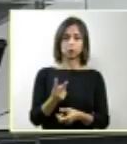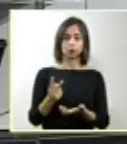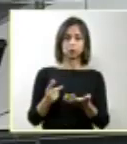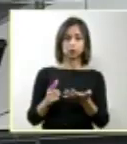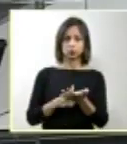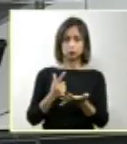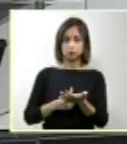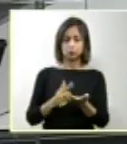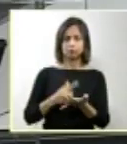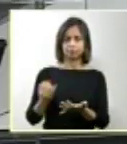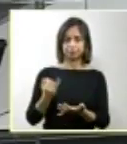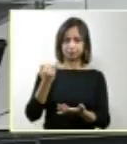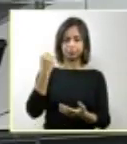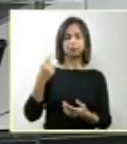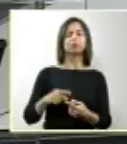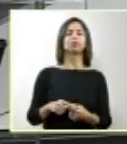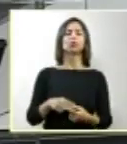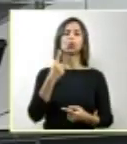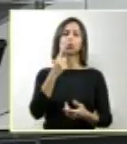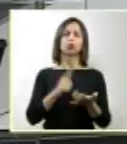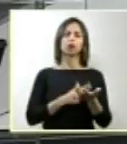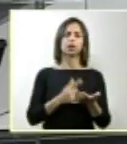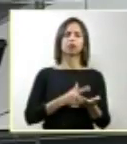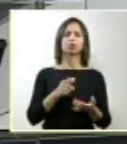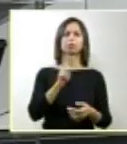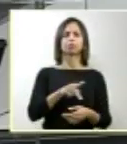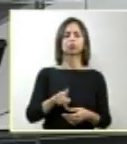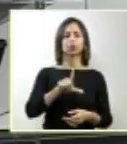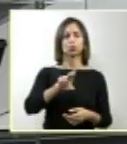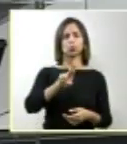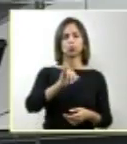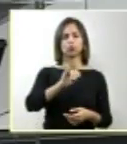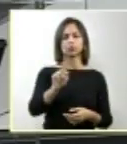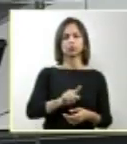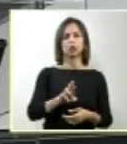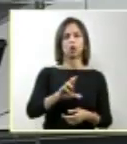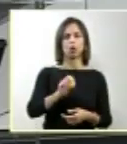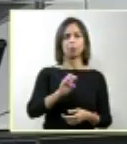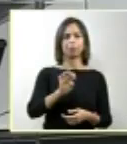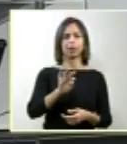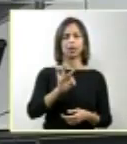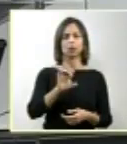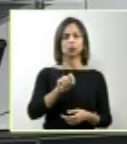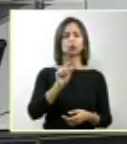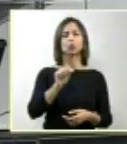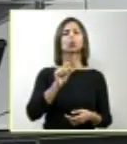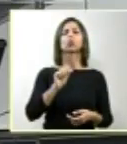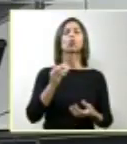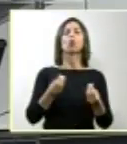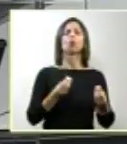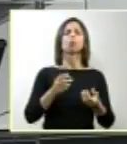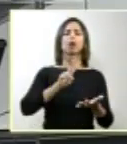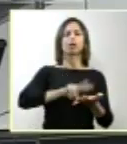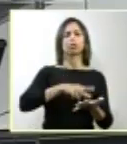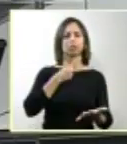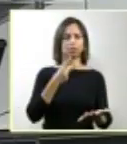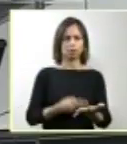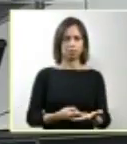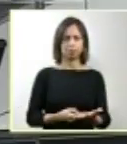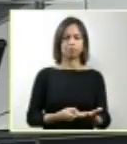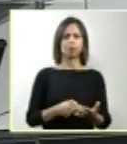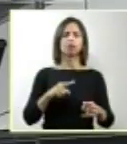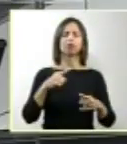de dois livros importantes. Um do professor Luiz Roberto Barroso, que é o livro Interpretação e